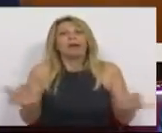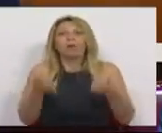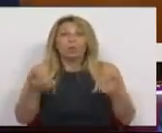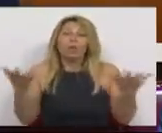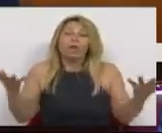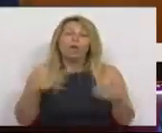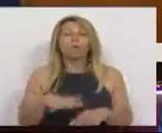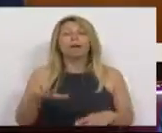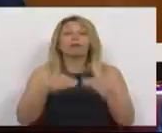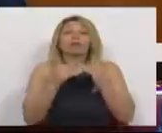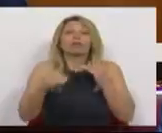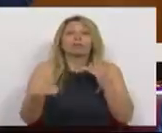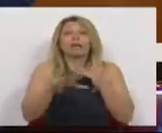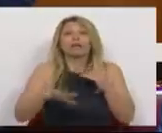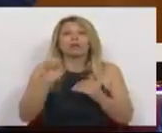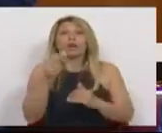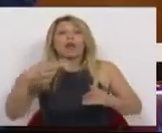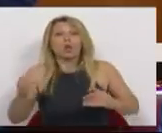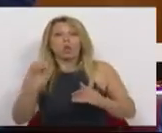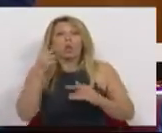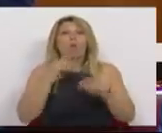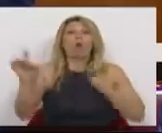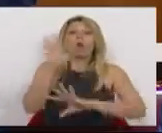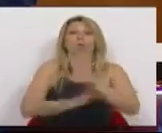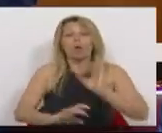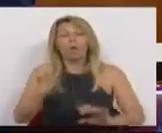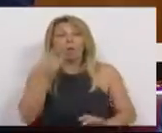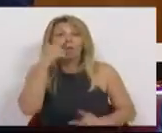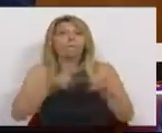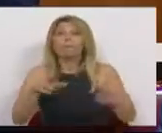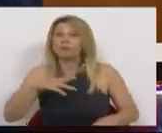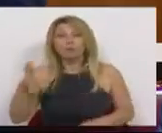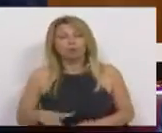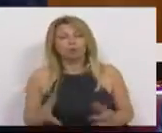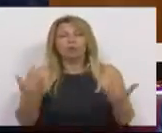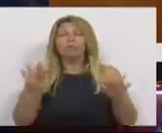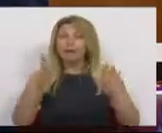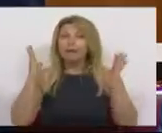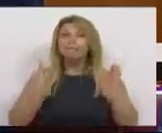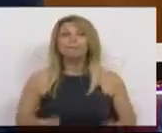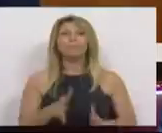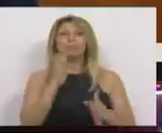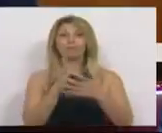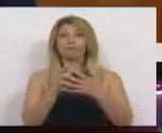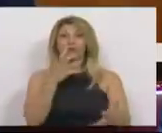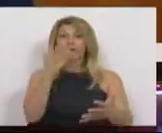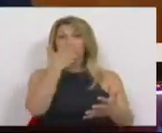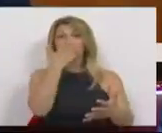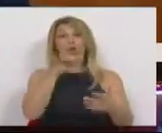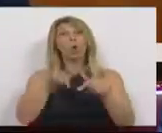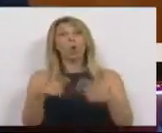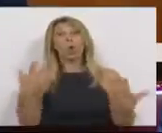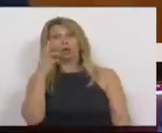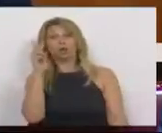nem da Europa, nem portanto dos portugueses. Mas é preciso vincar que se hoje encaramos